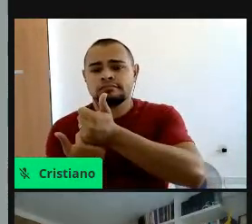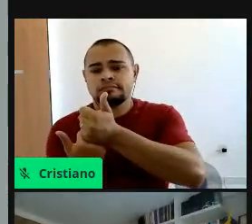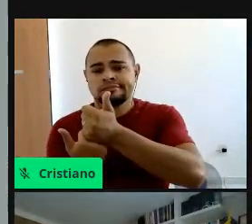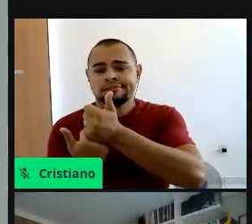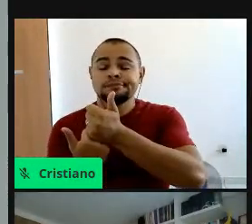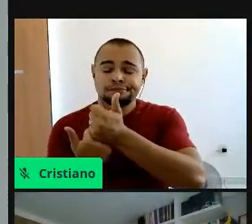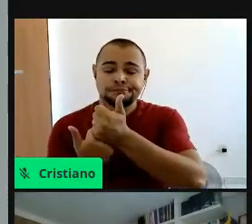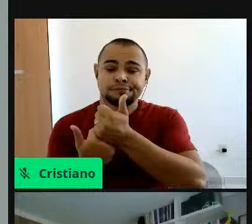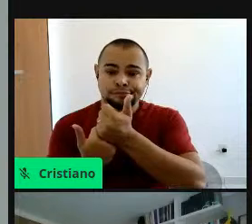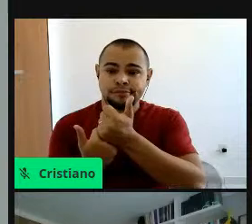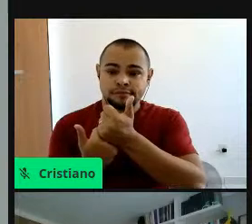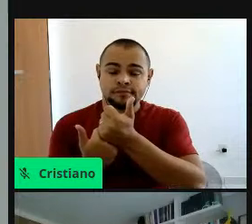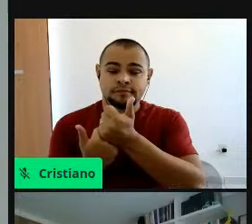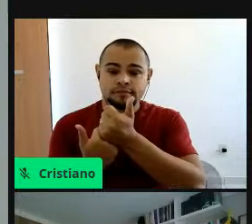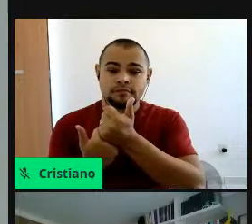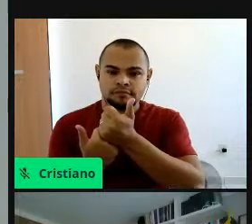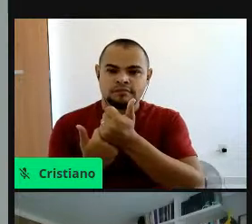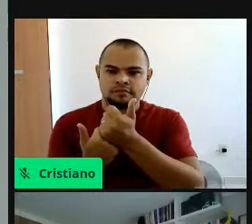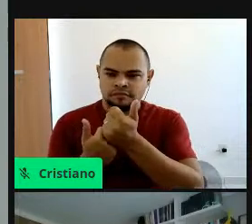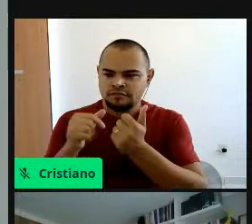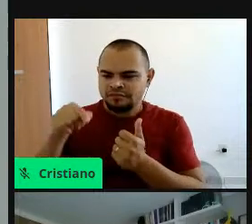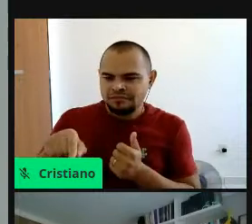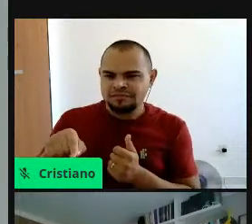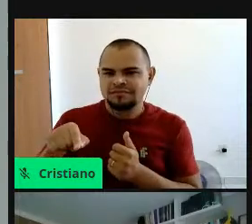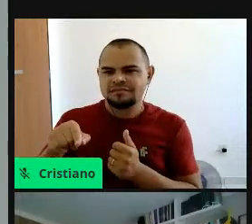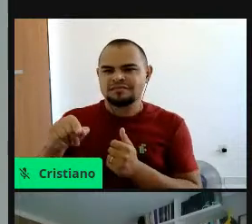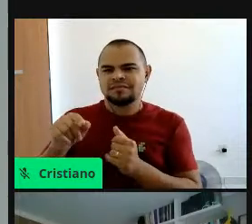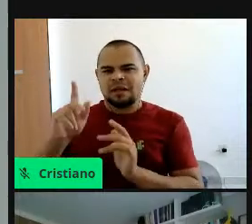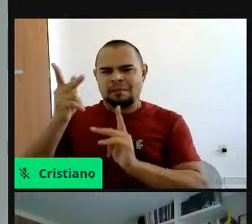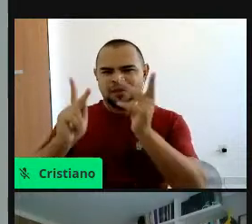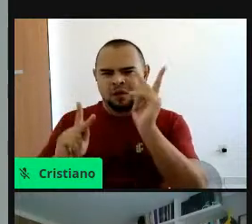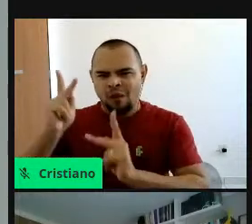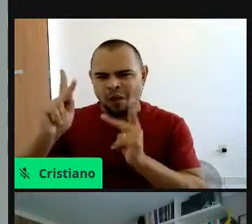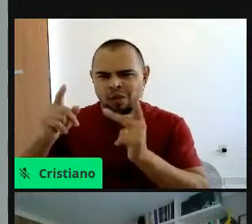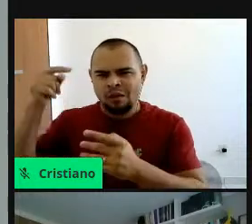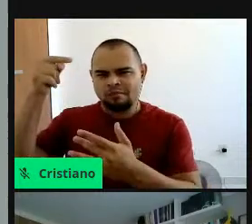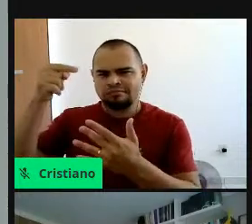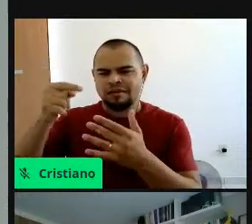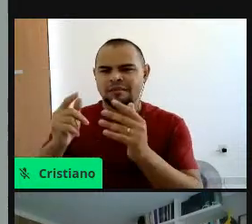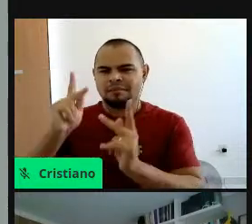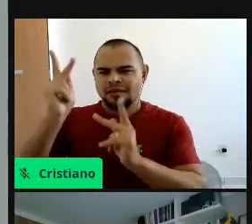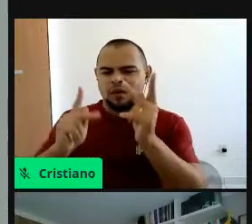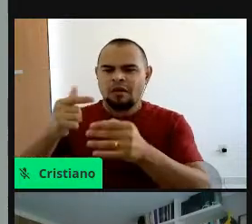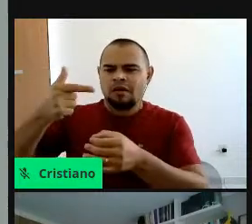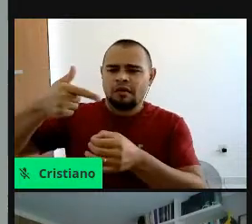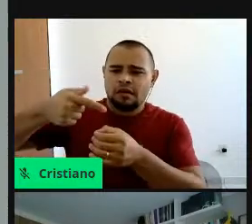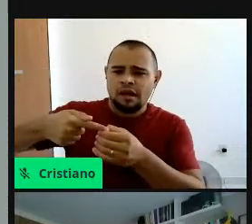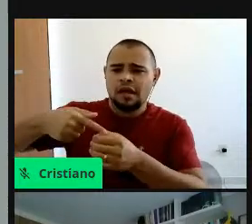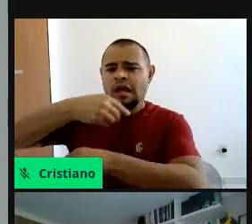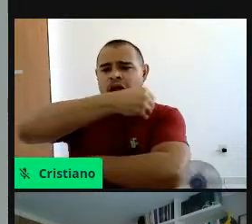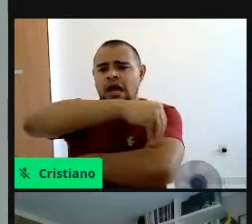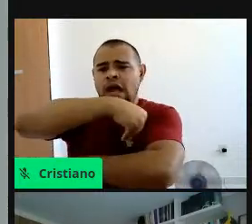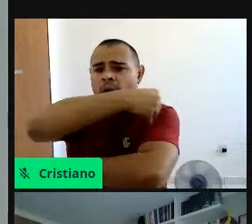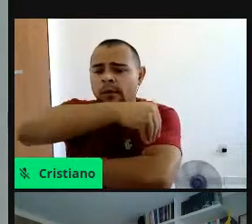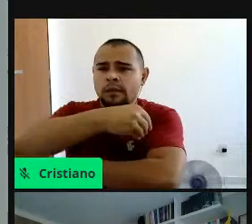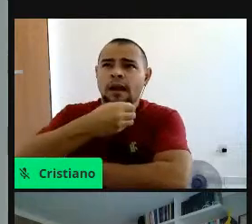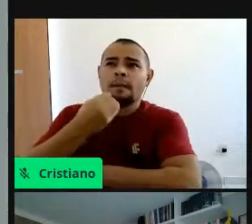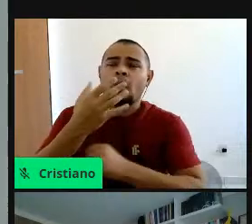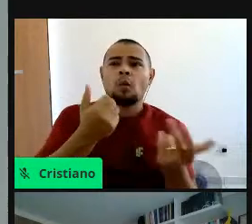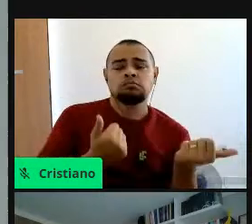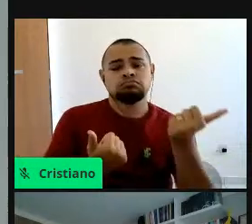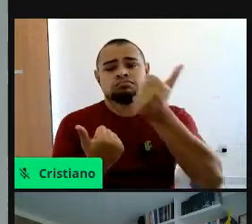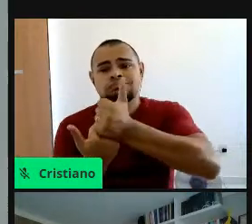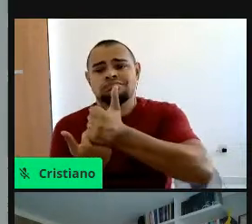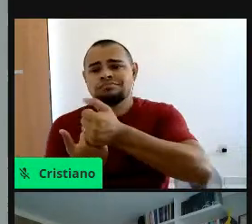né, essas fontes de combustíveis fósseis. Então, enquanto tem, se utiliza, né, principalmente